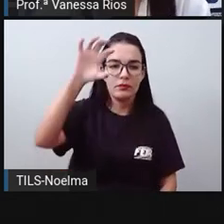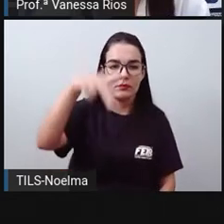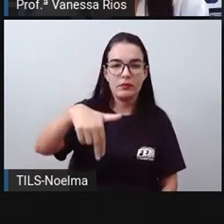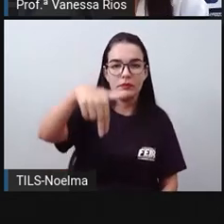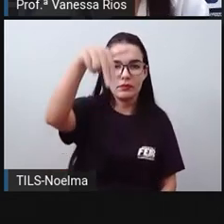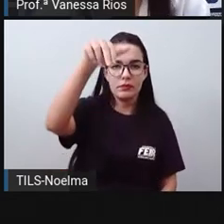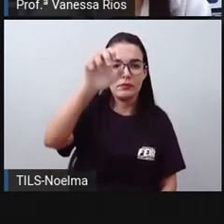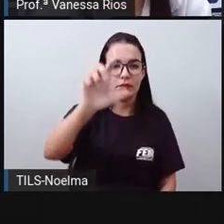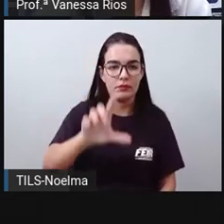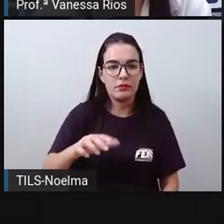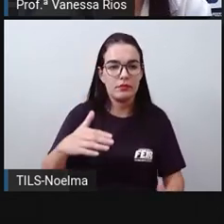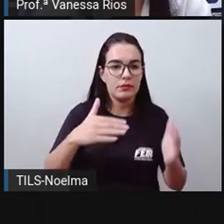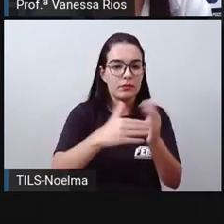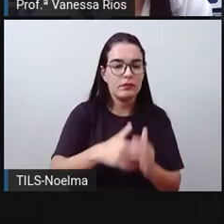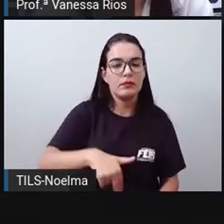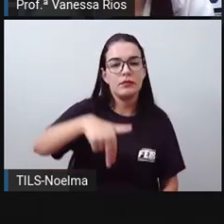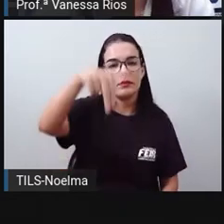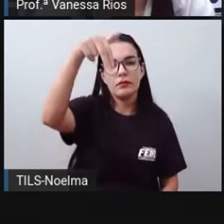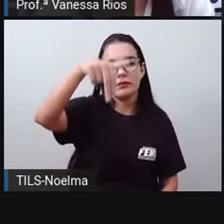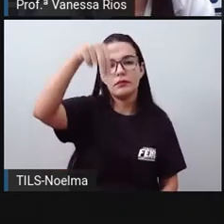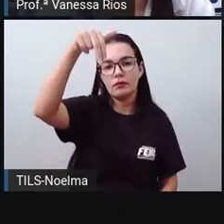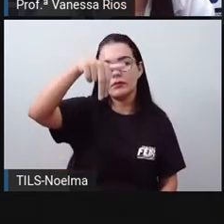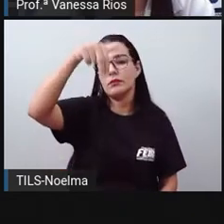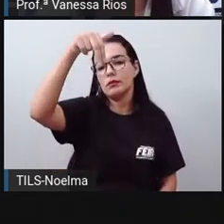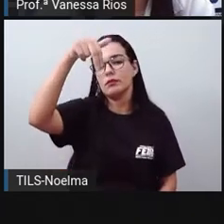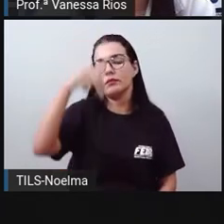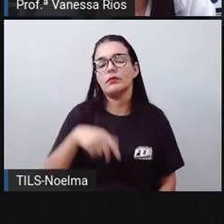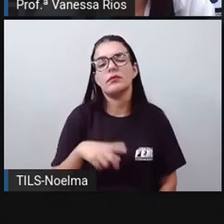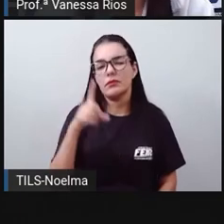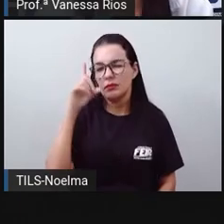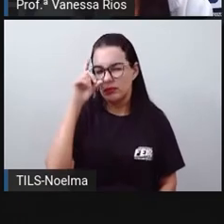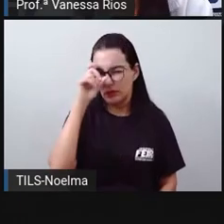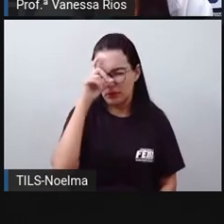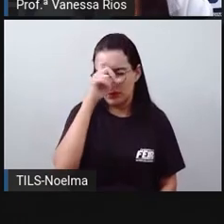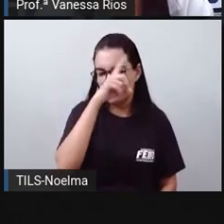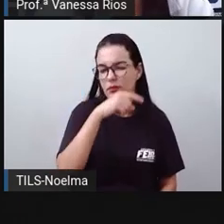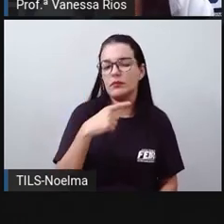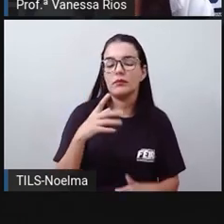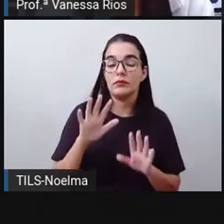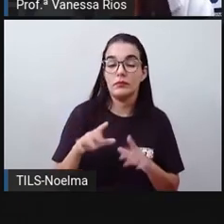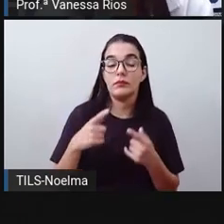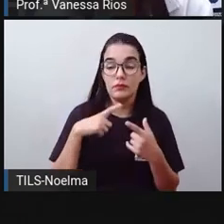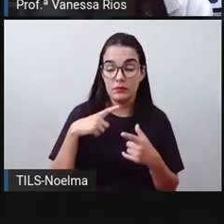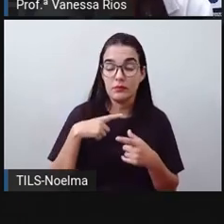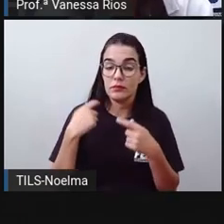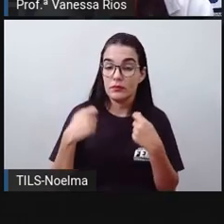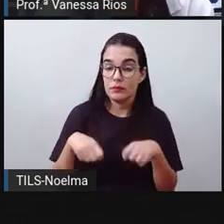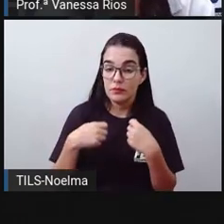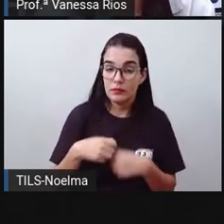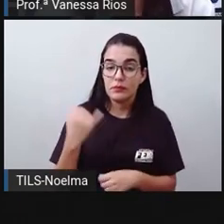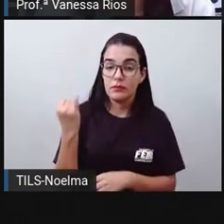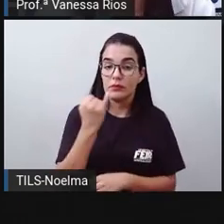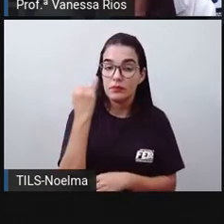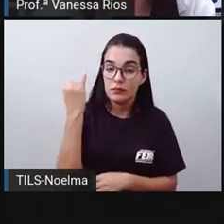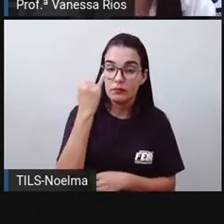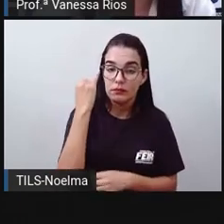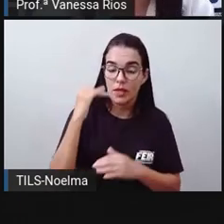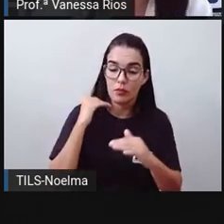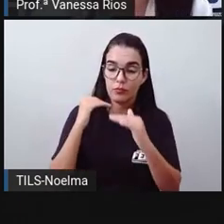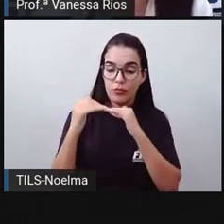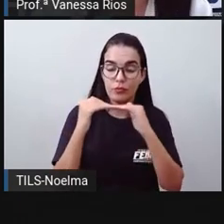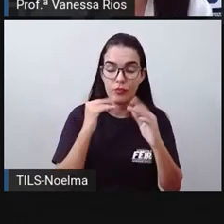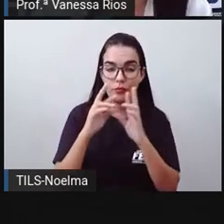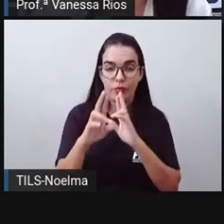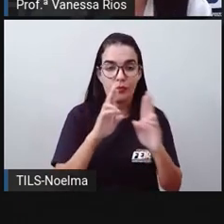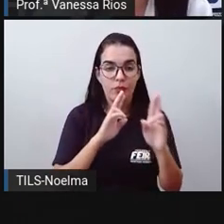Muito difícil a construção dessa transamazônica, apesar da sua necessidade, da sua importância para o tráfego rodoviário.